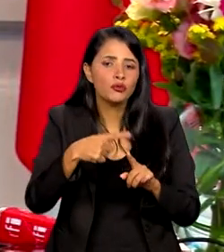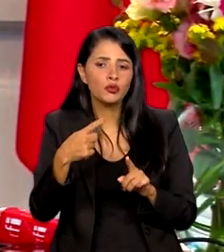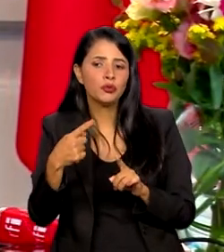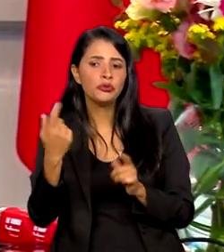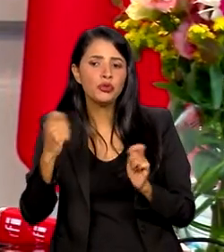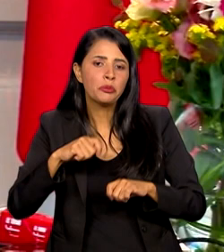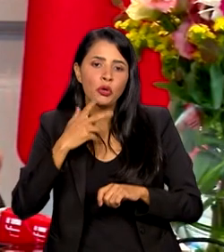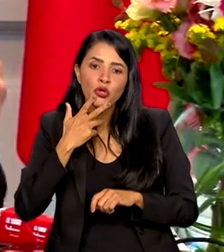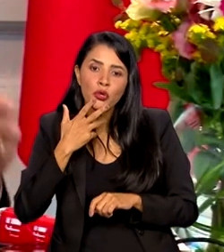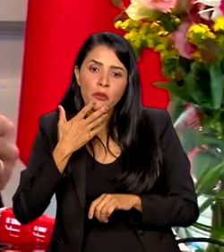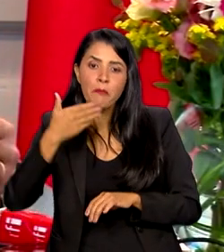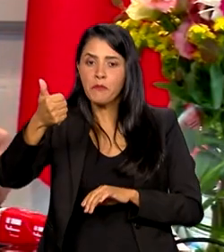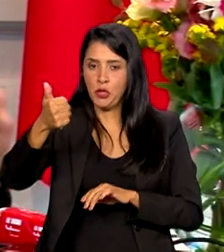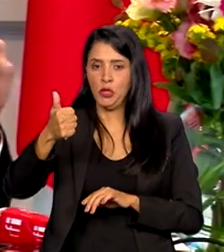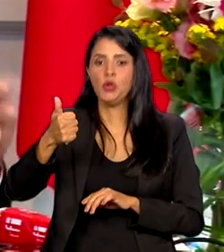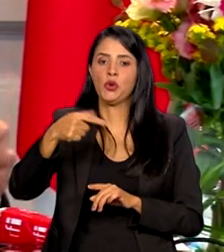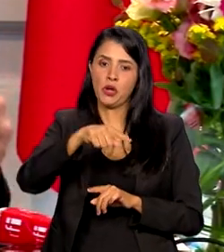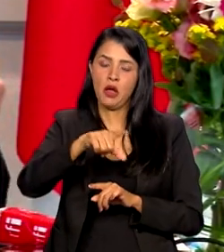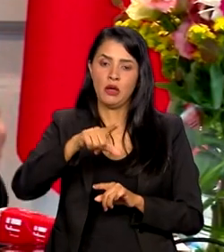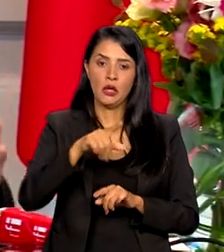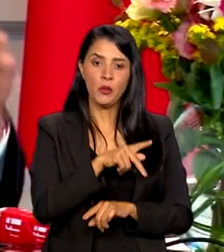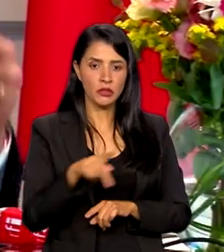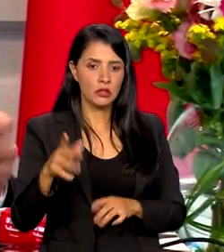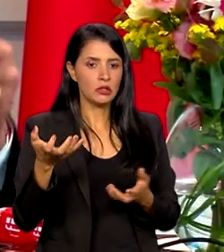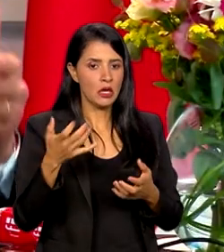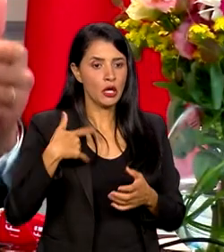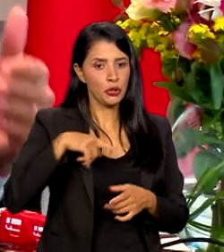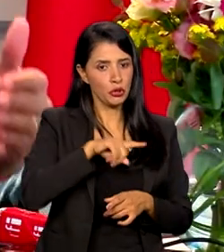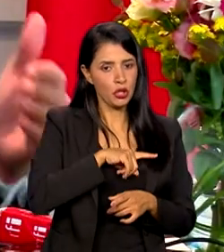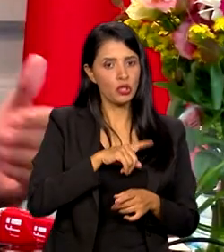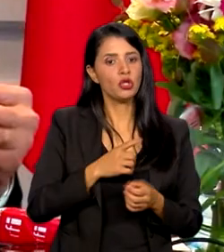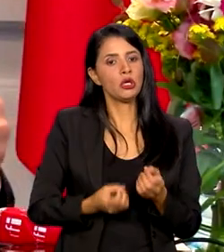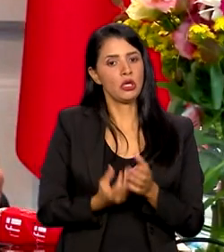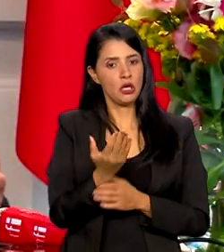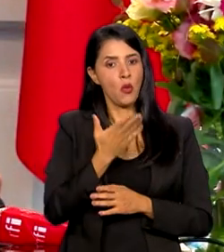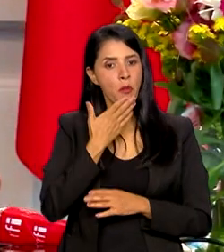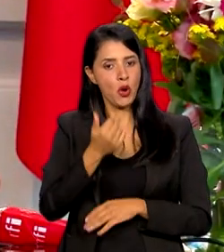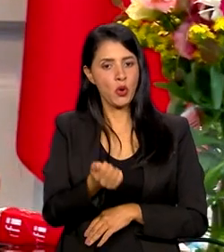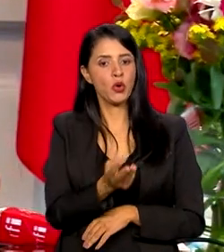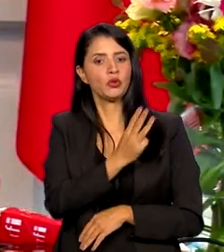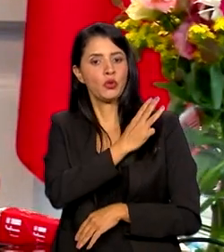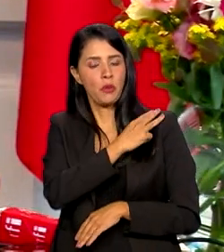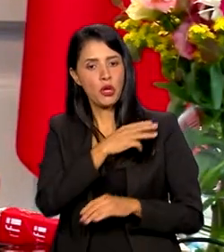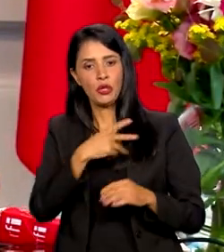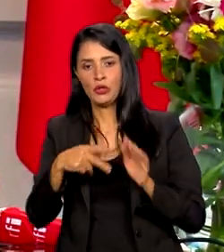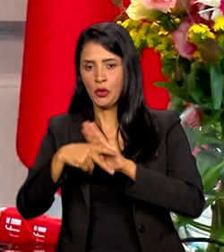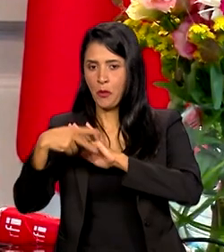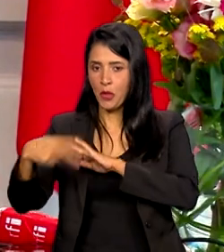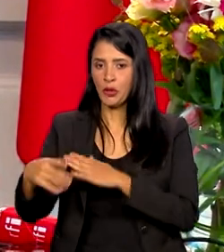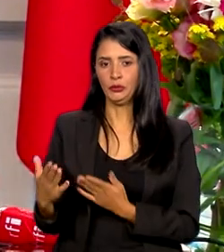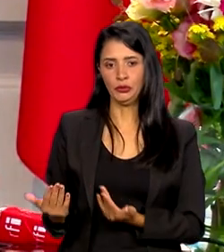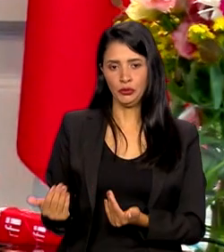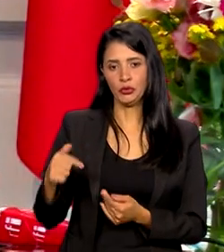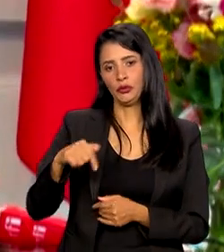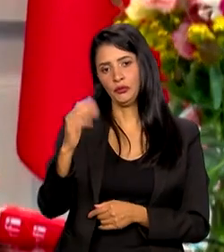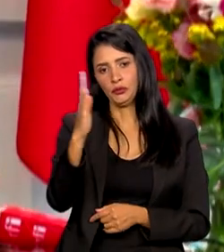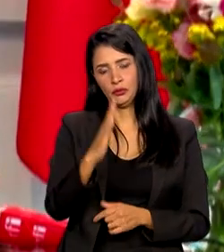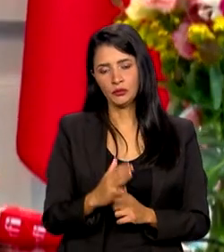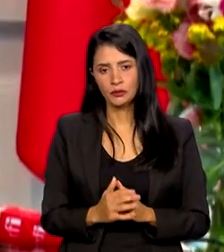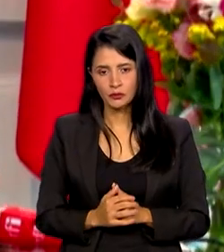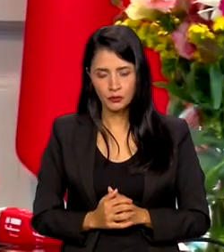a determinação do presidente e que a gente quer implantar o melhor ensino médio possível para a juventude, jovens no Brasil.